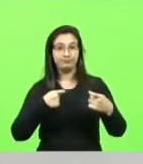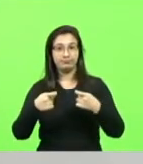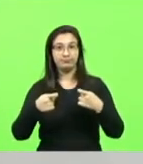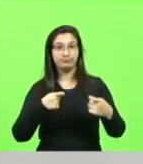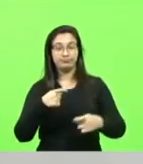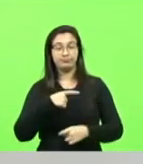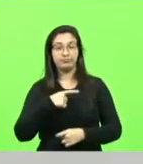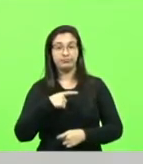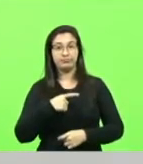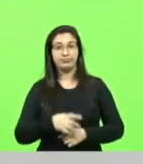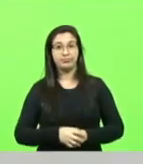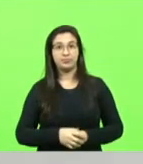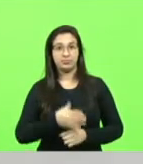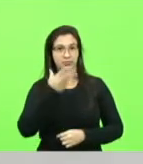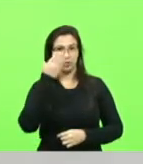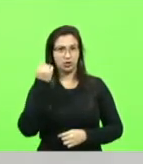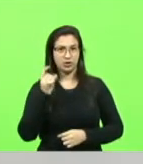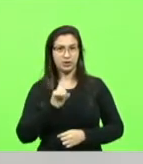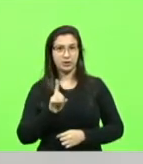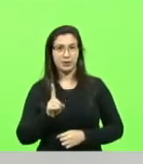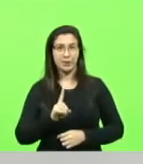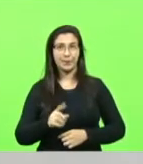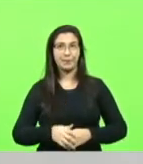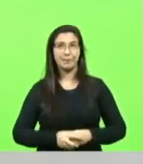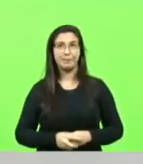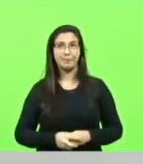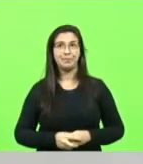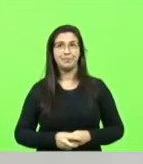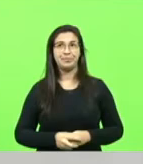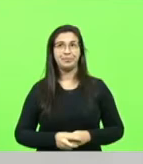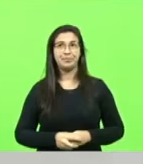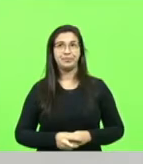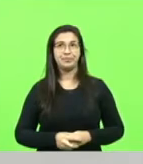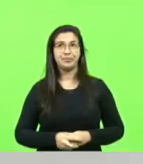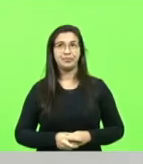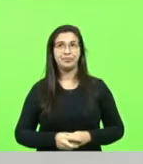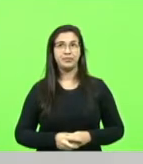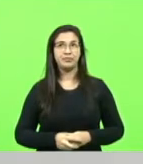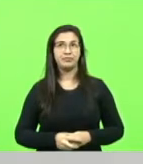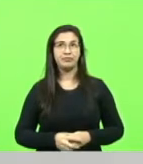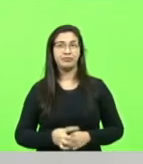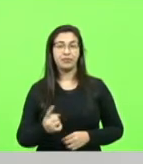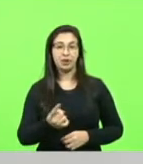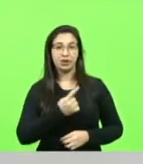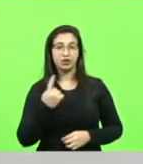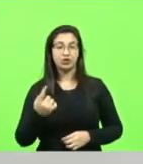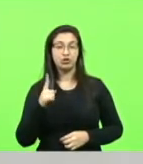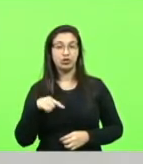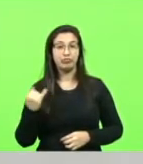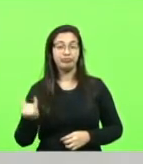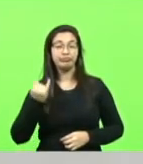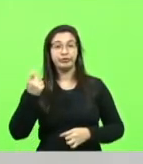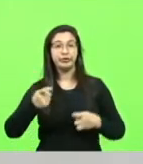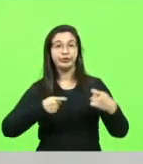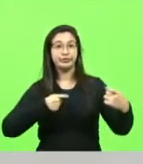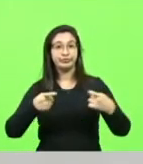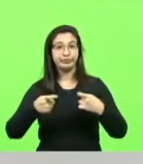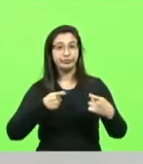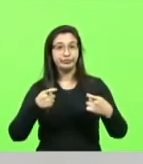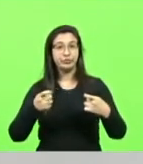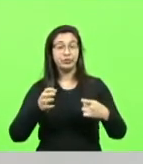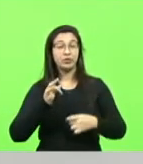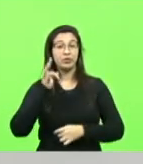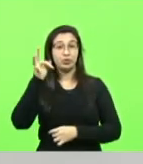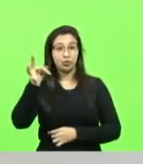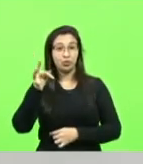Não se esqueçam disso. Nós estamos travando uma importante batalha e o destino do nosso